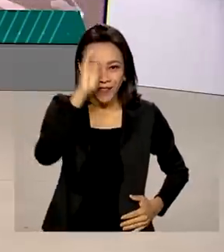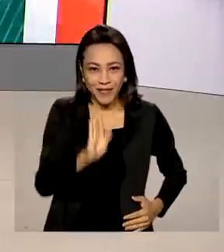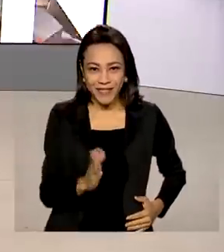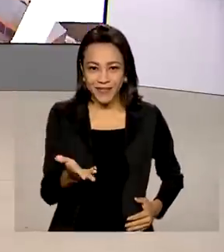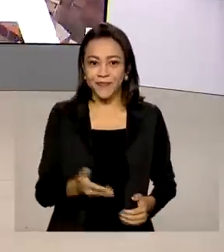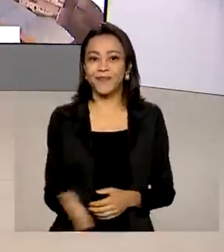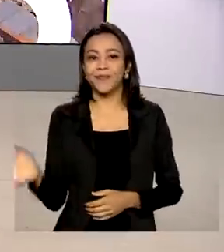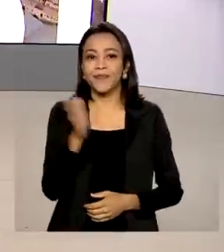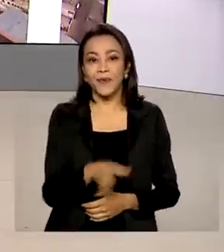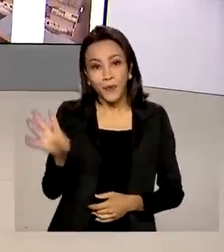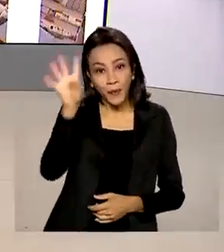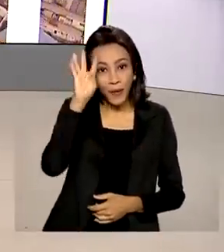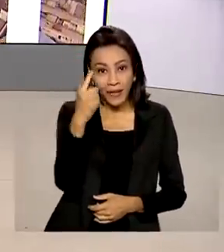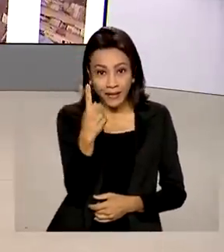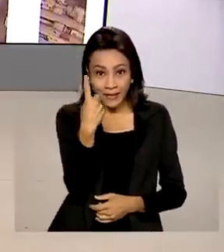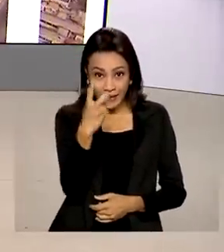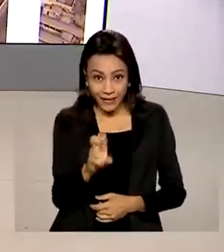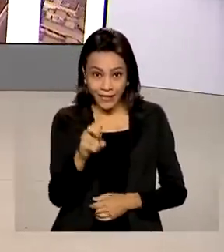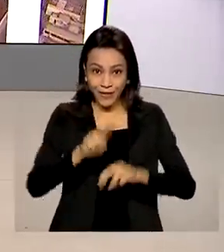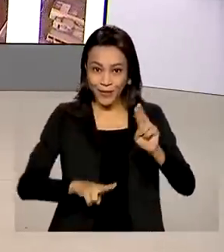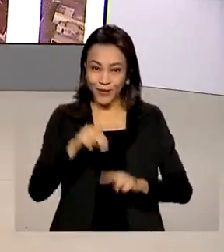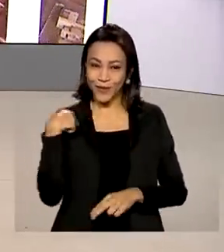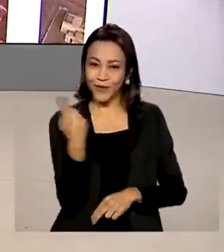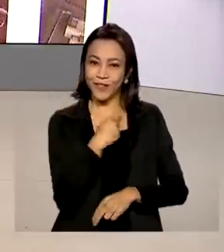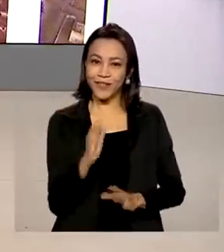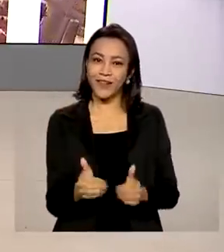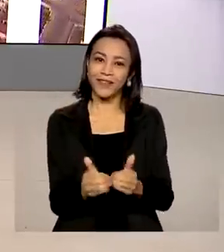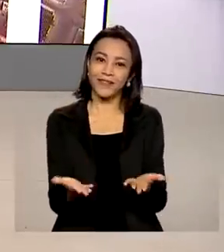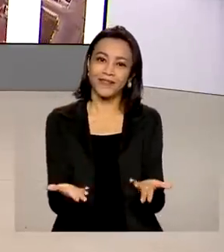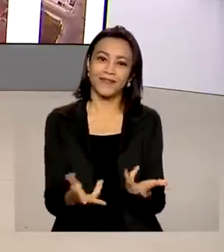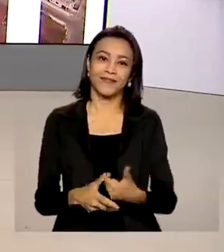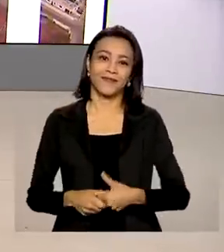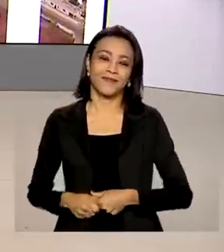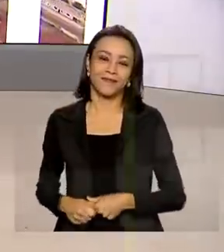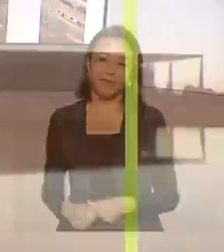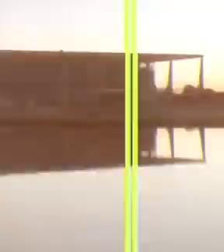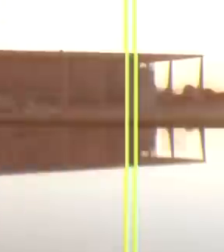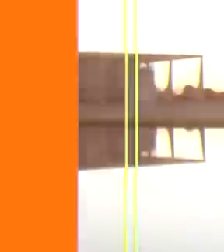Quarta-feira, 15 de junho, o Brasil em dia já está no ar.